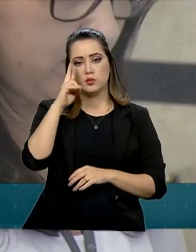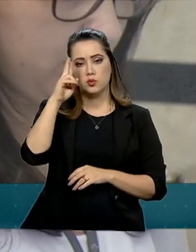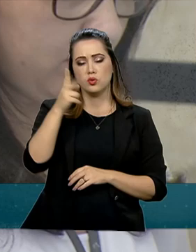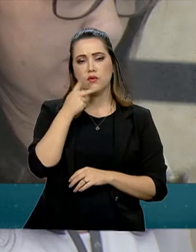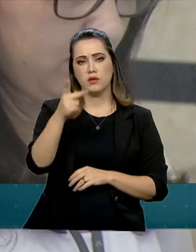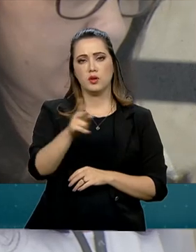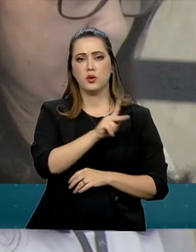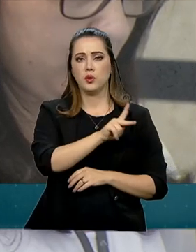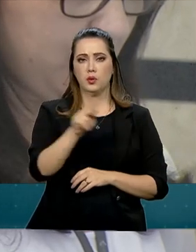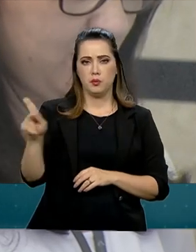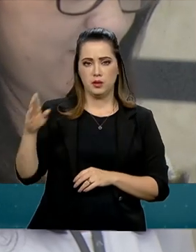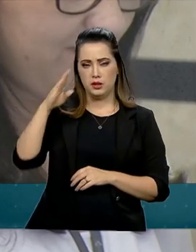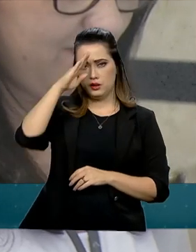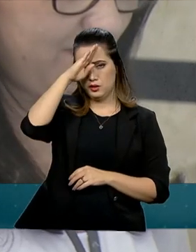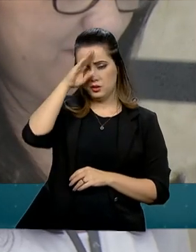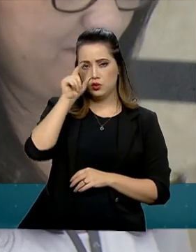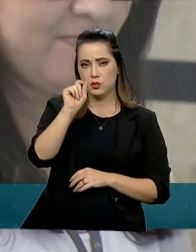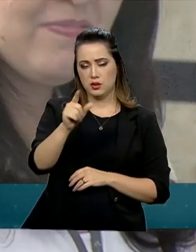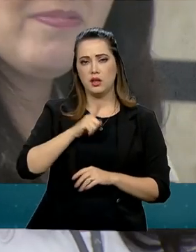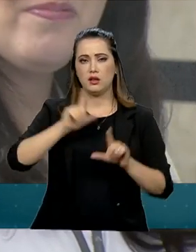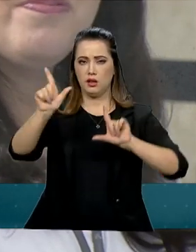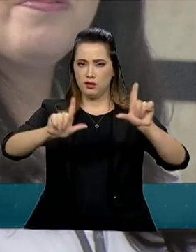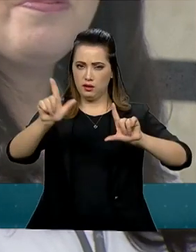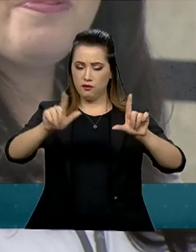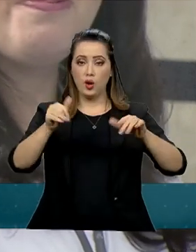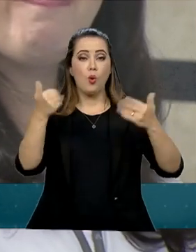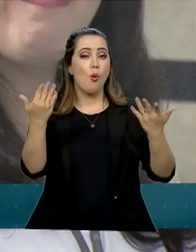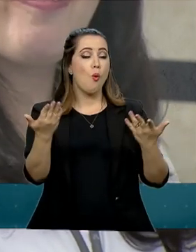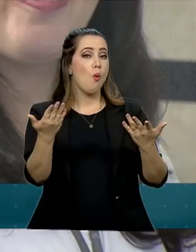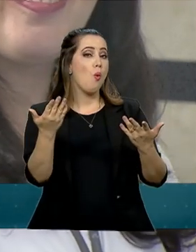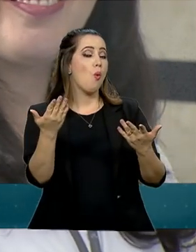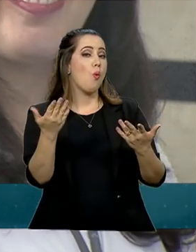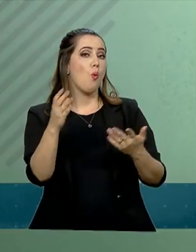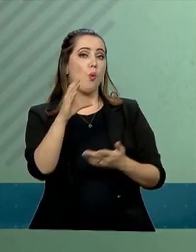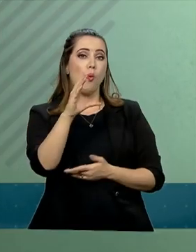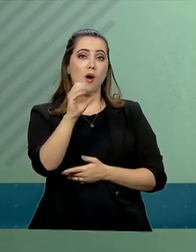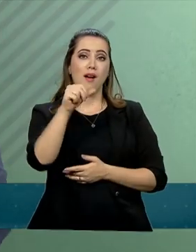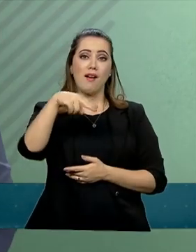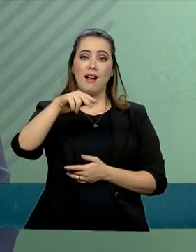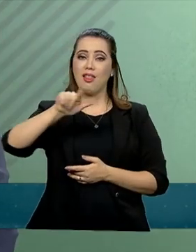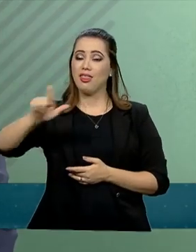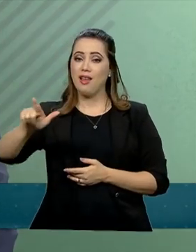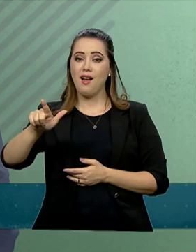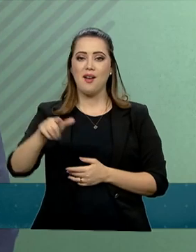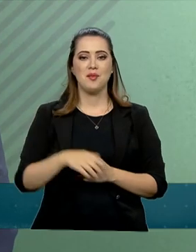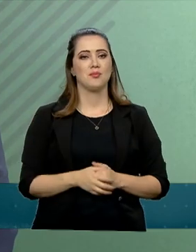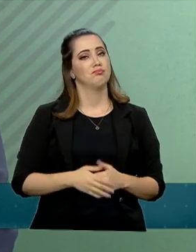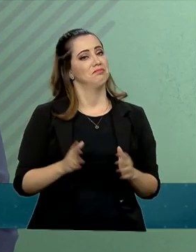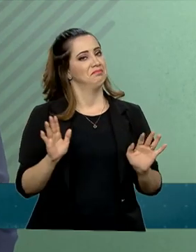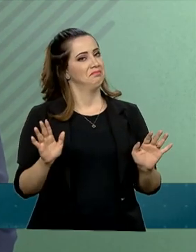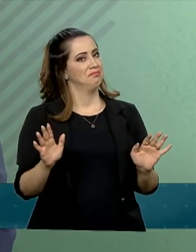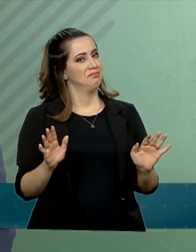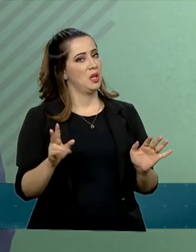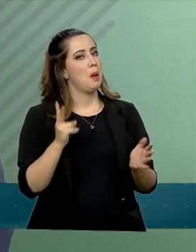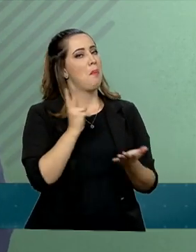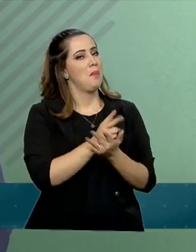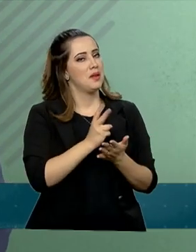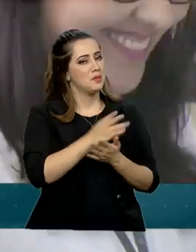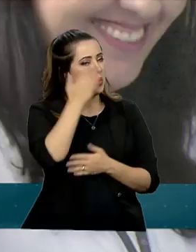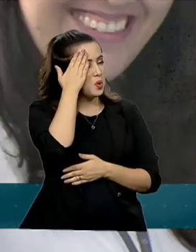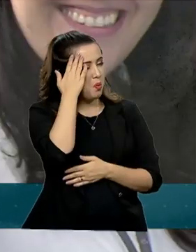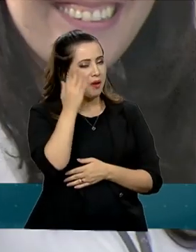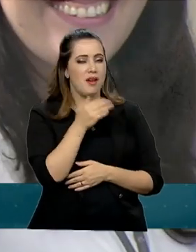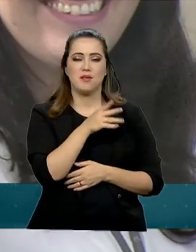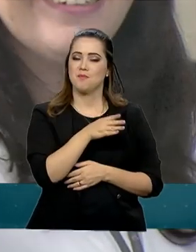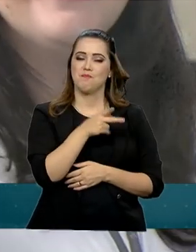lá. O senhor sabe que canal, Globo News, Record News, TV Câmara? Olha, mesmo que soubesse, eu não diria. E a